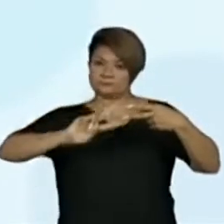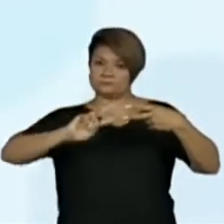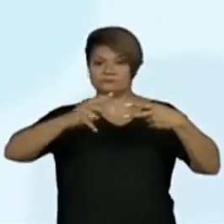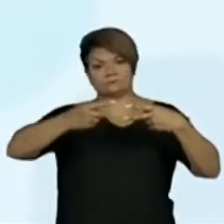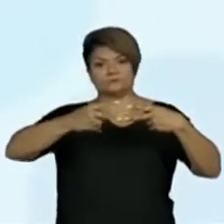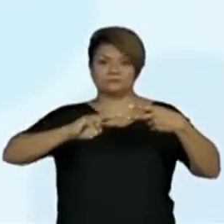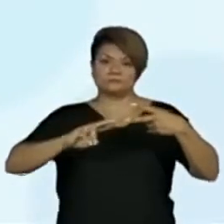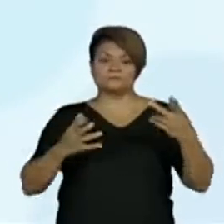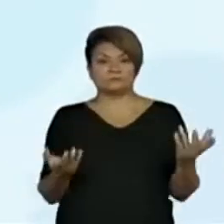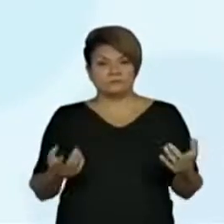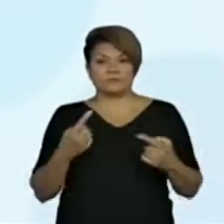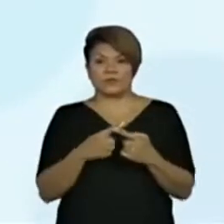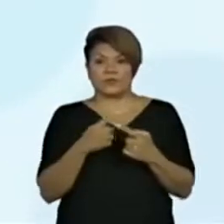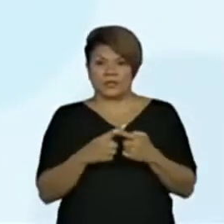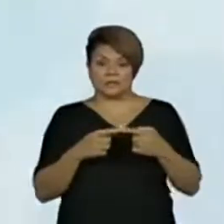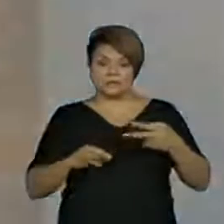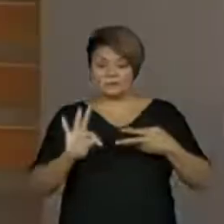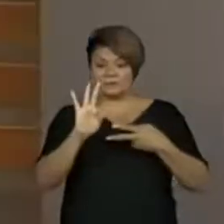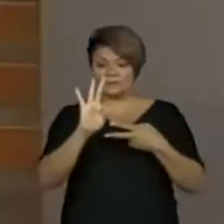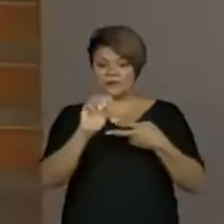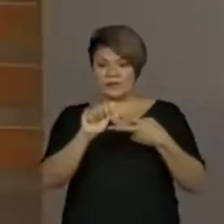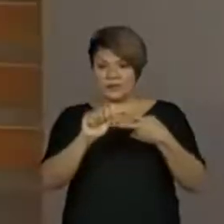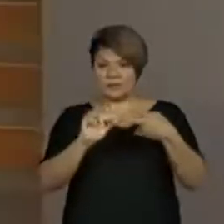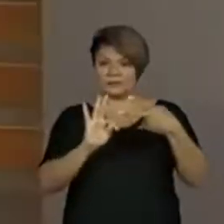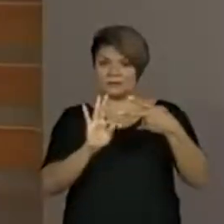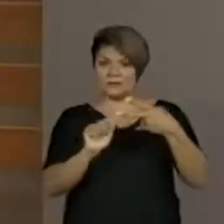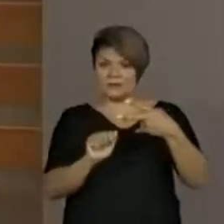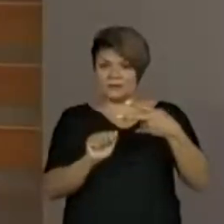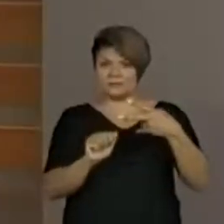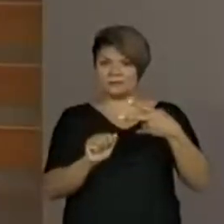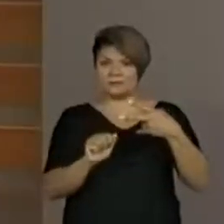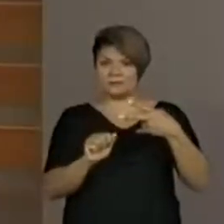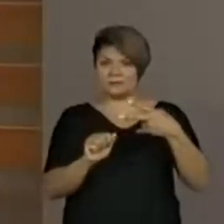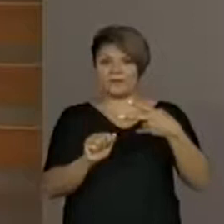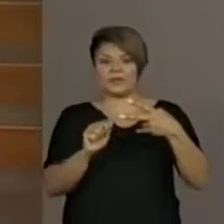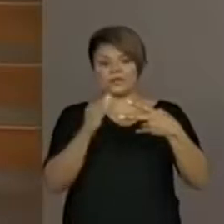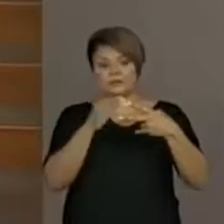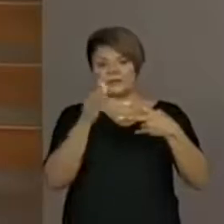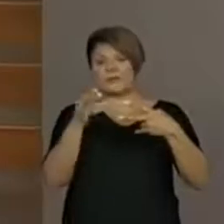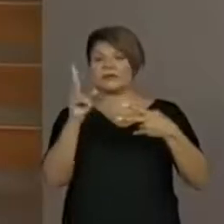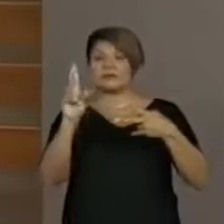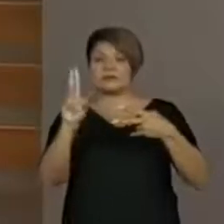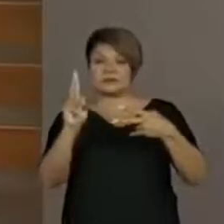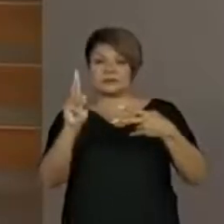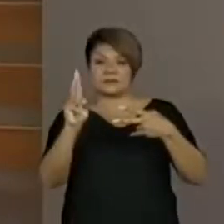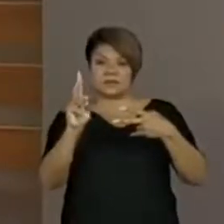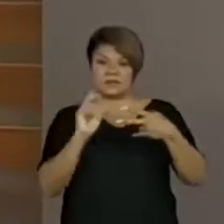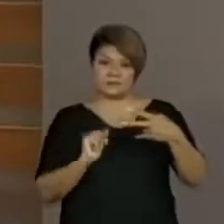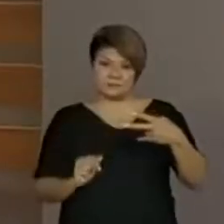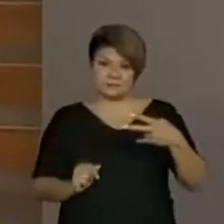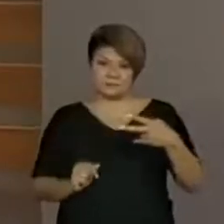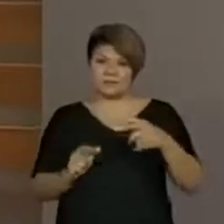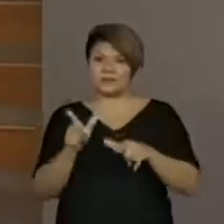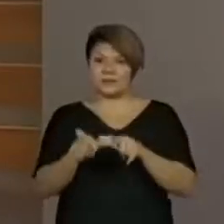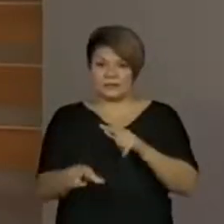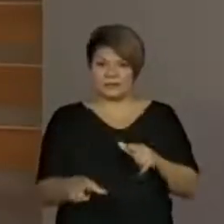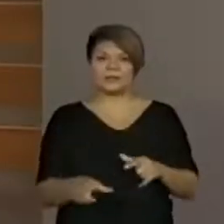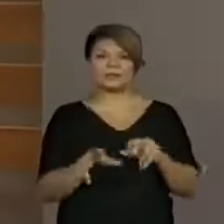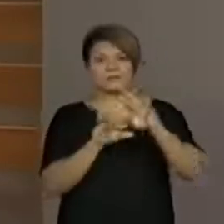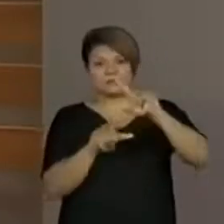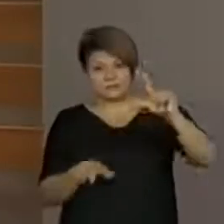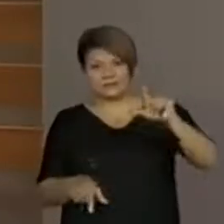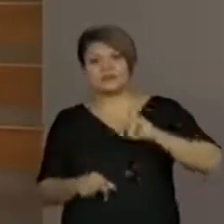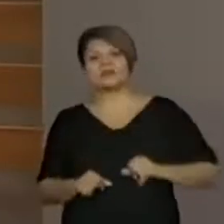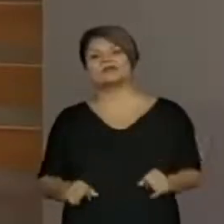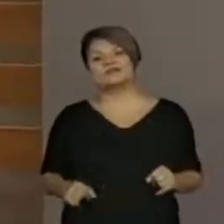letras iniciais se repetem. É mais de uma. Então, a gente vai indo sempre para a próxima, até que tem A diferente